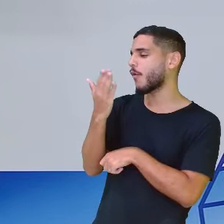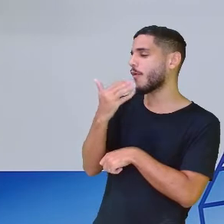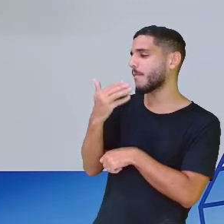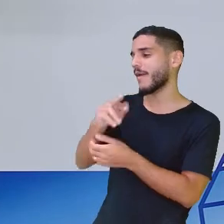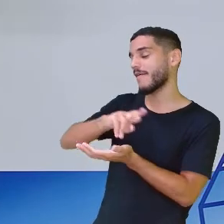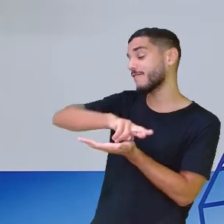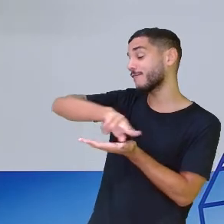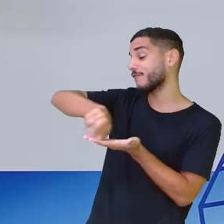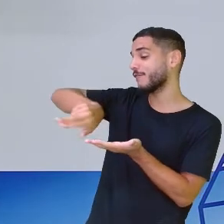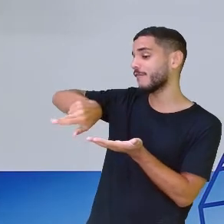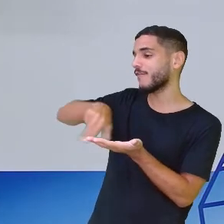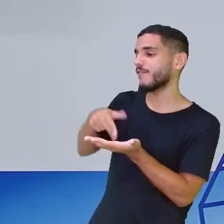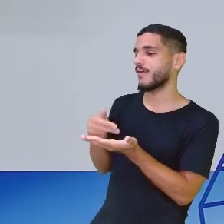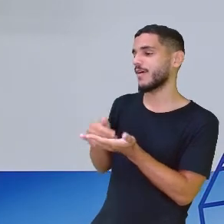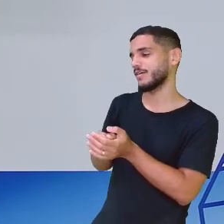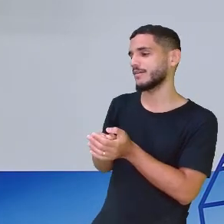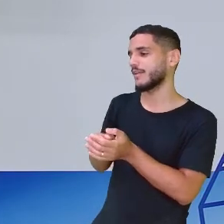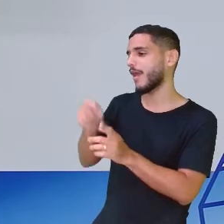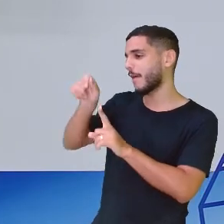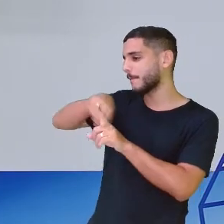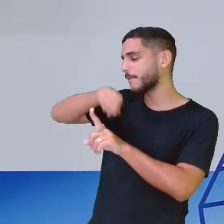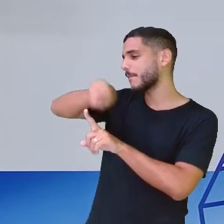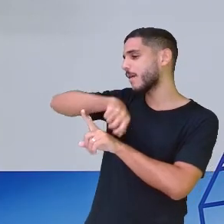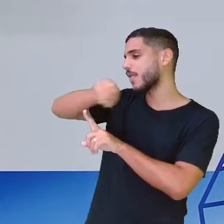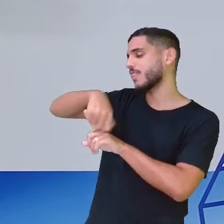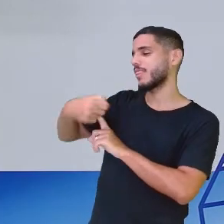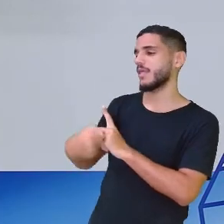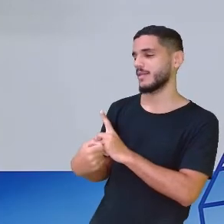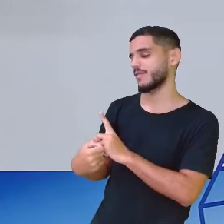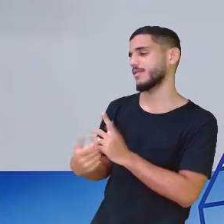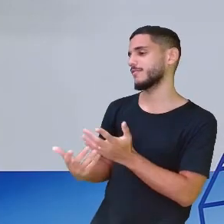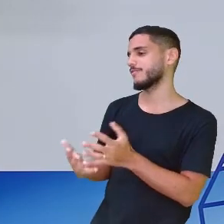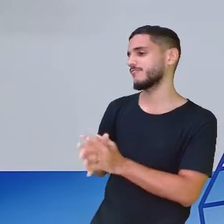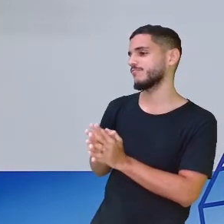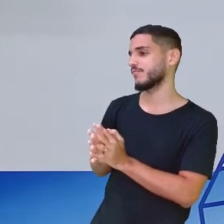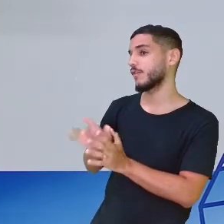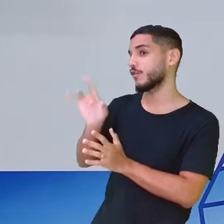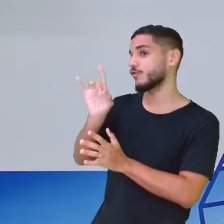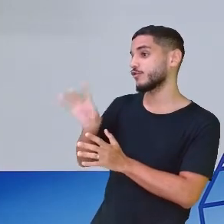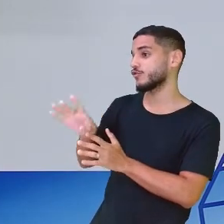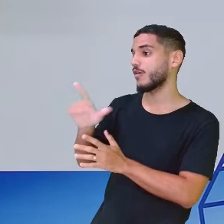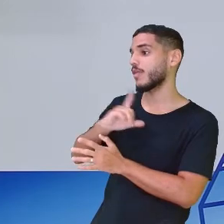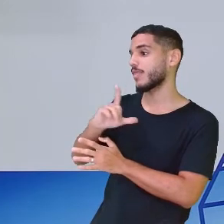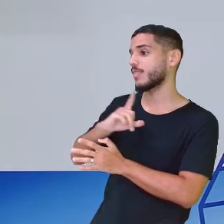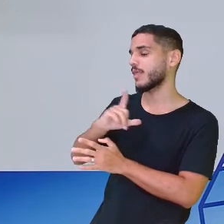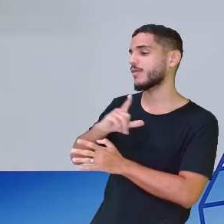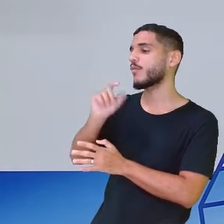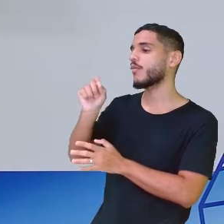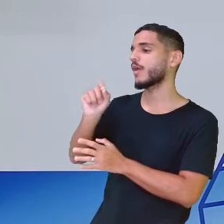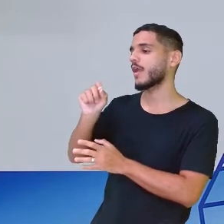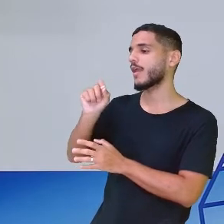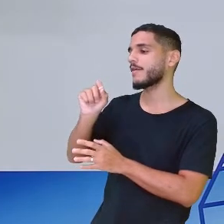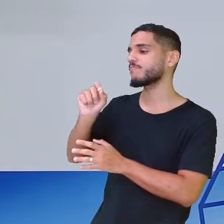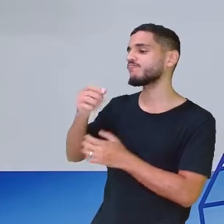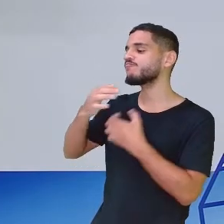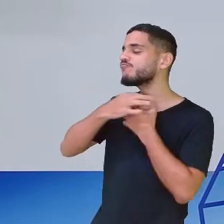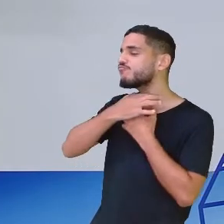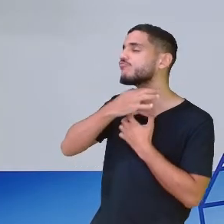sem ficar engasgado? Só mesmo com o pescoço comprido.